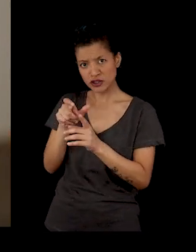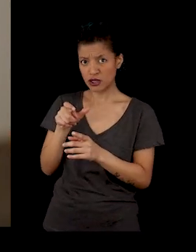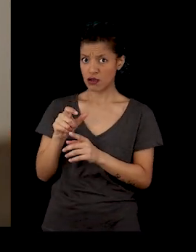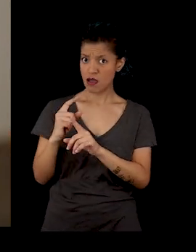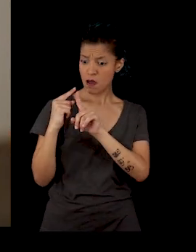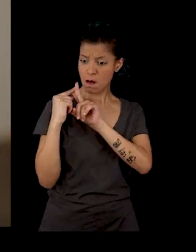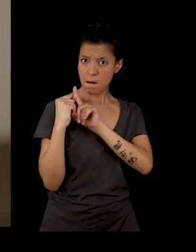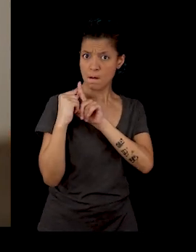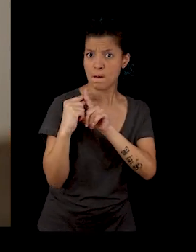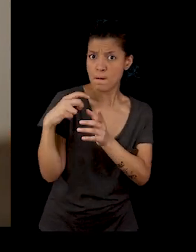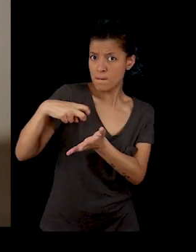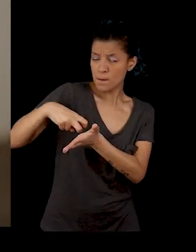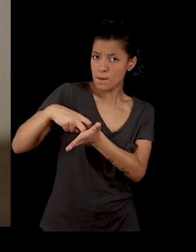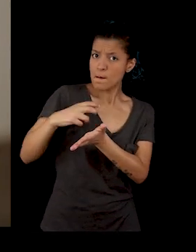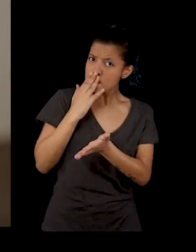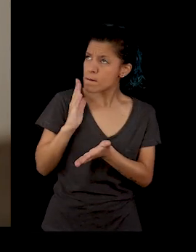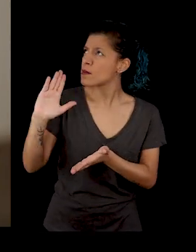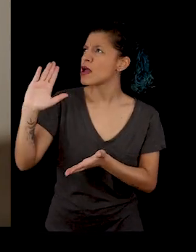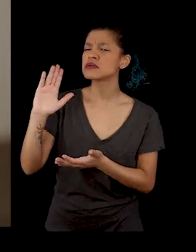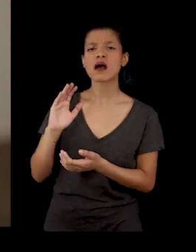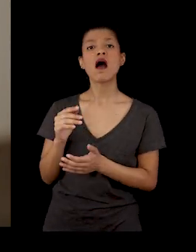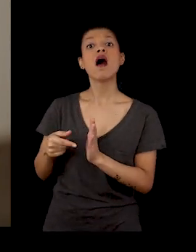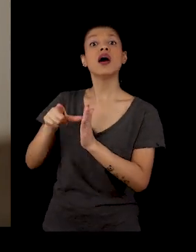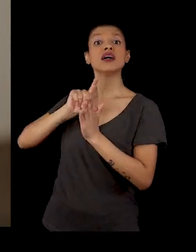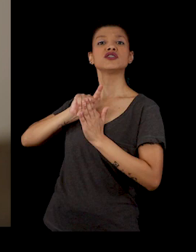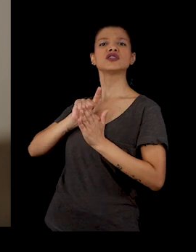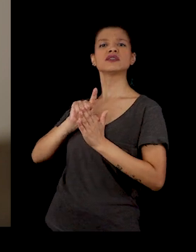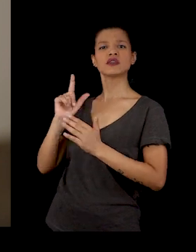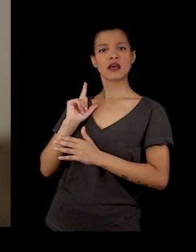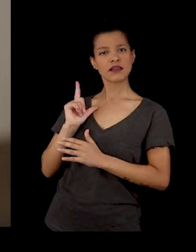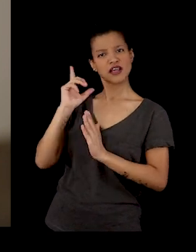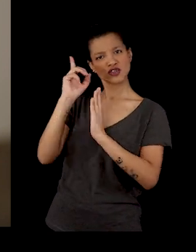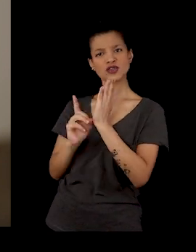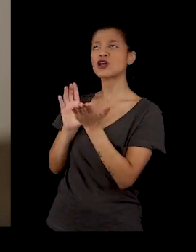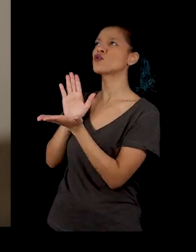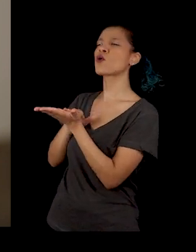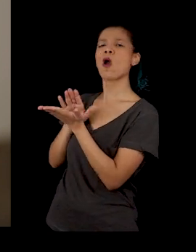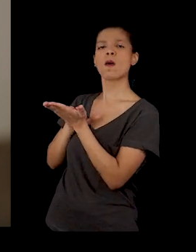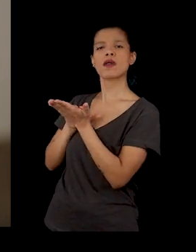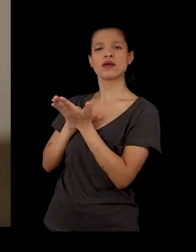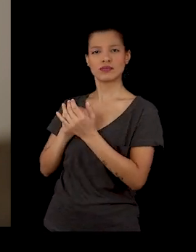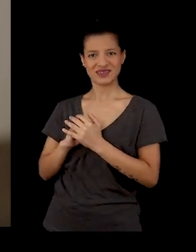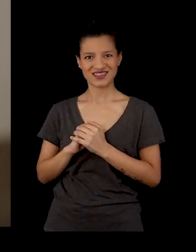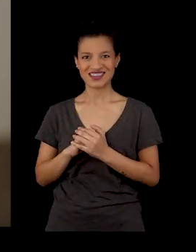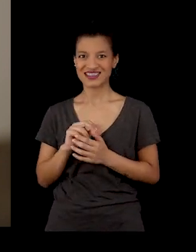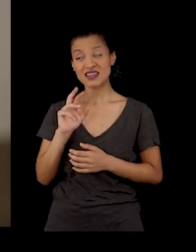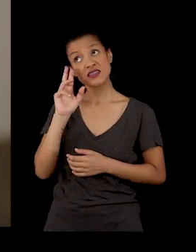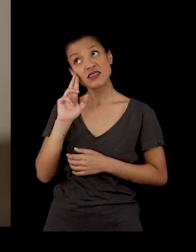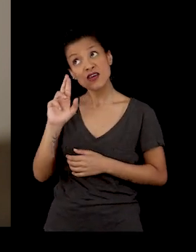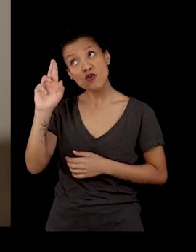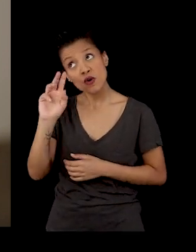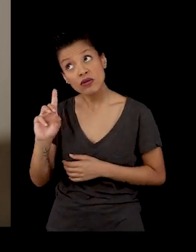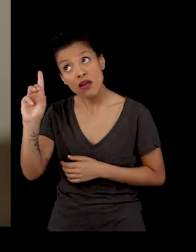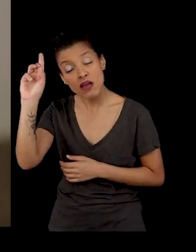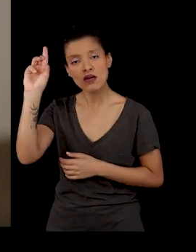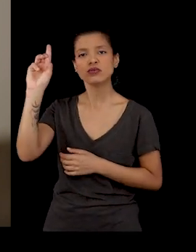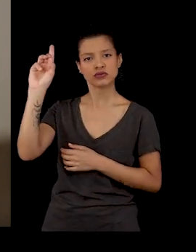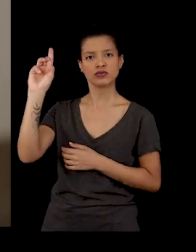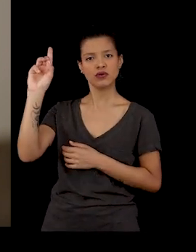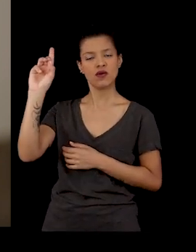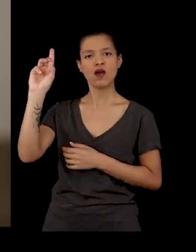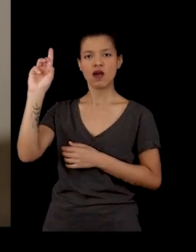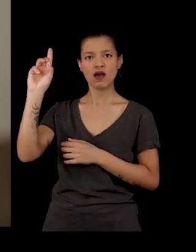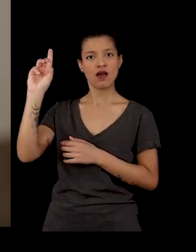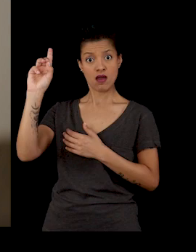de promessa se antecipa. Ele cobra uma herança. Ou seja, você vai, você não, o Senhor, o Senhor